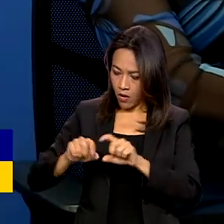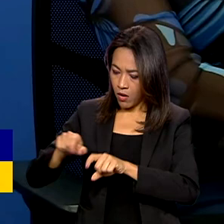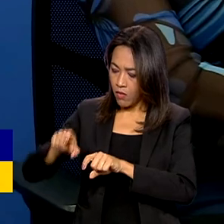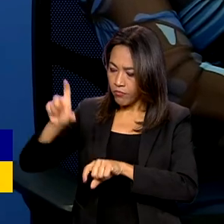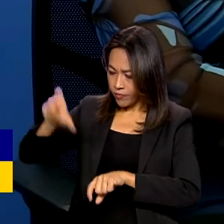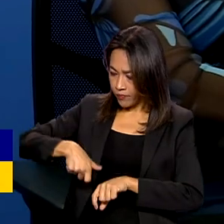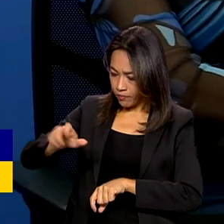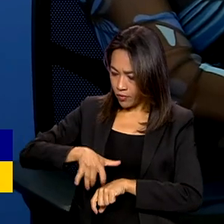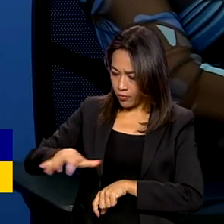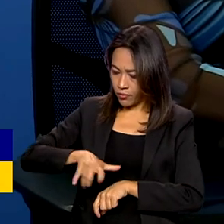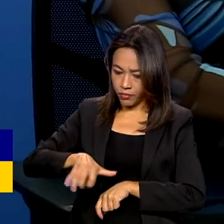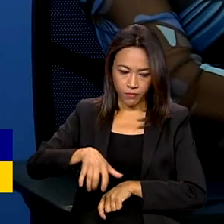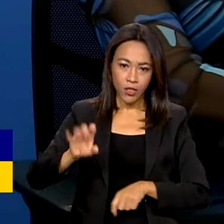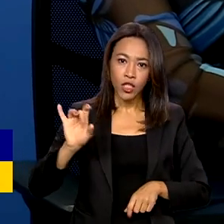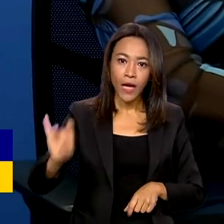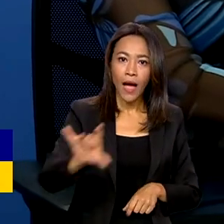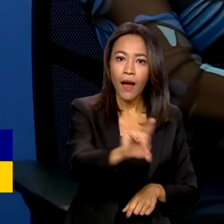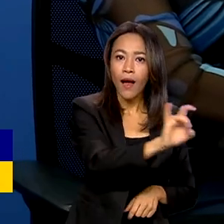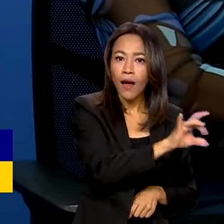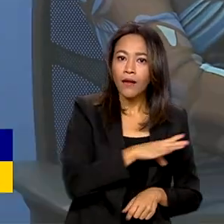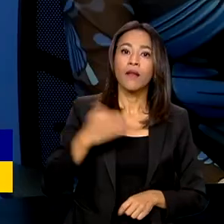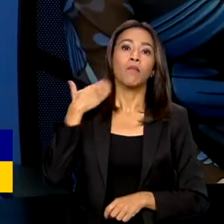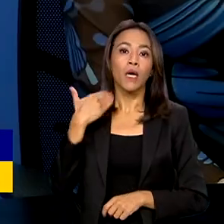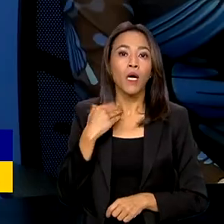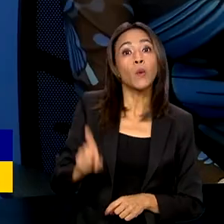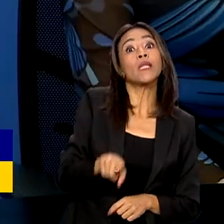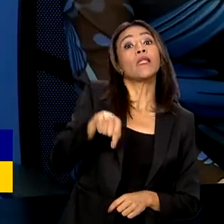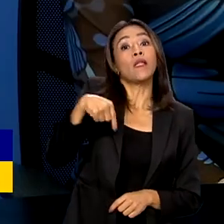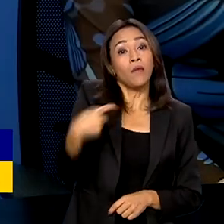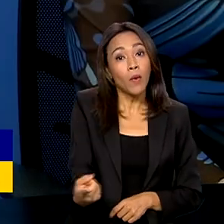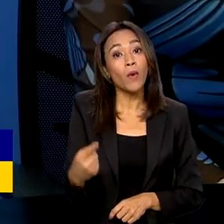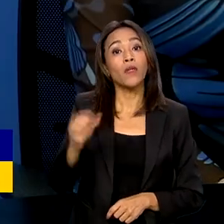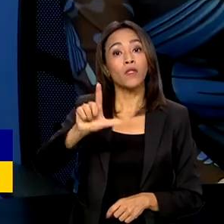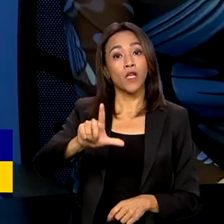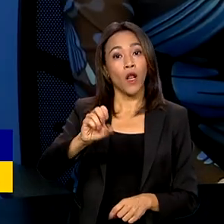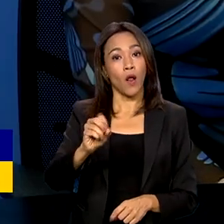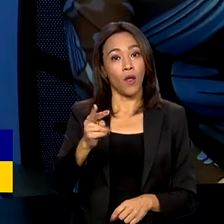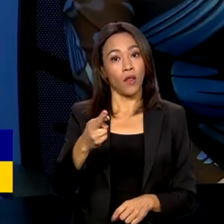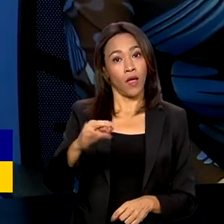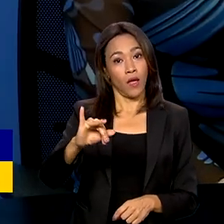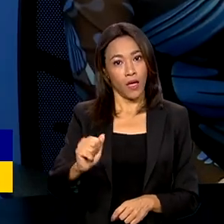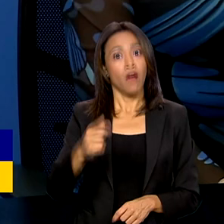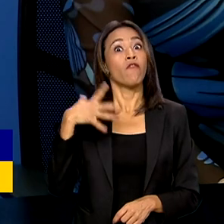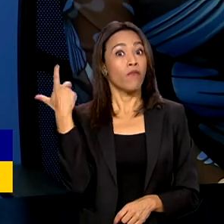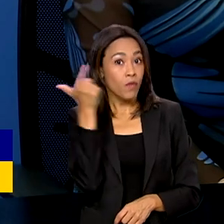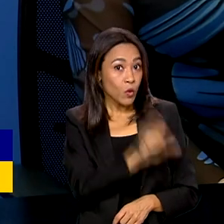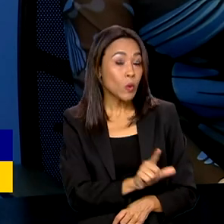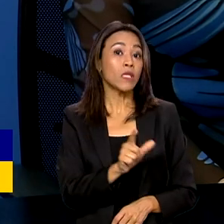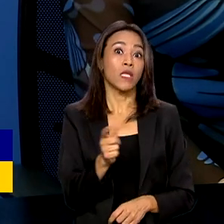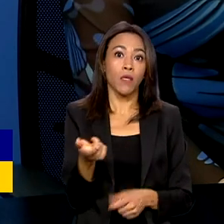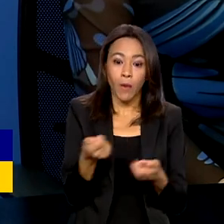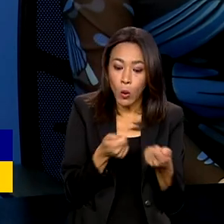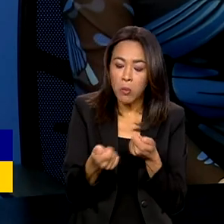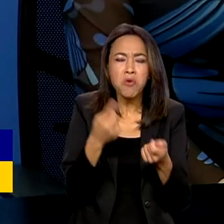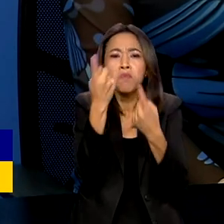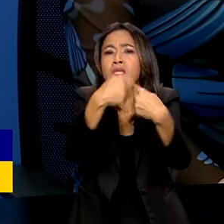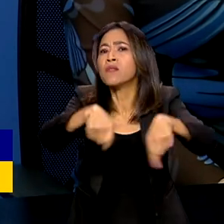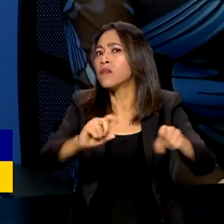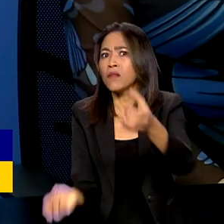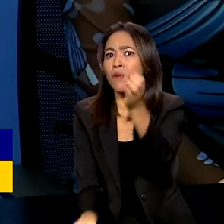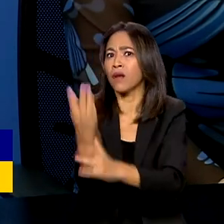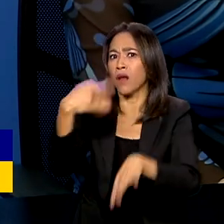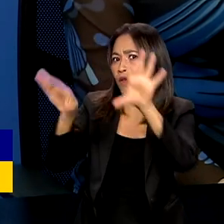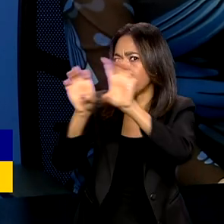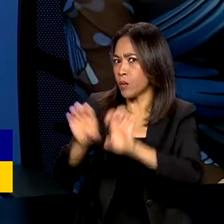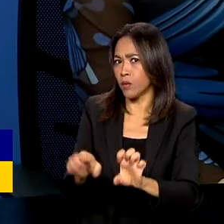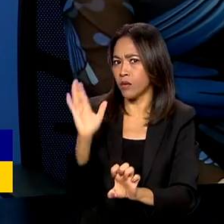agências, no segundo momento as lotéricas. Nós vamos ganhar em economia porque nós não precisamos criar estruturas, as estruturas